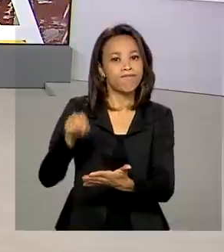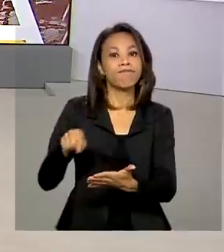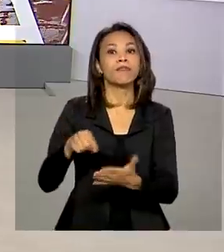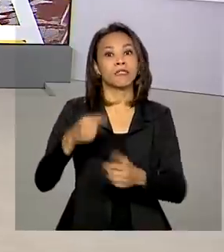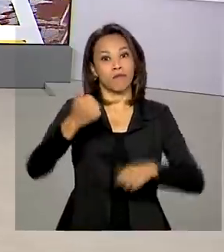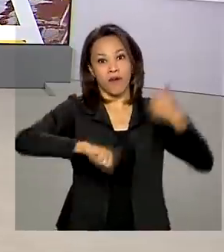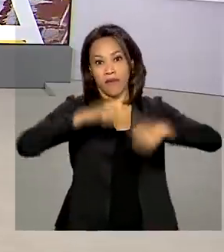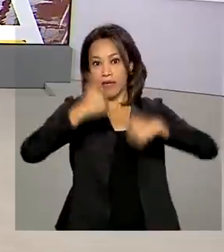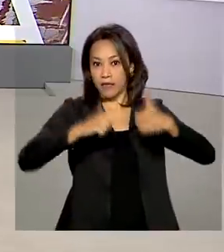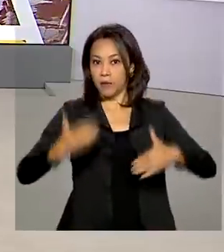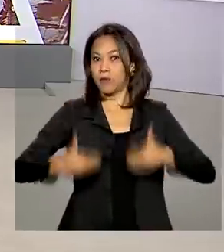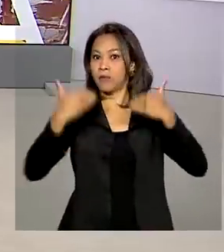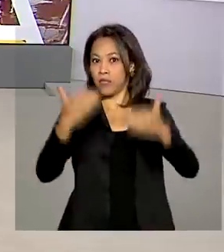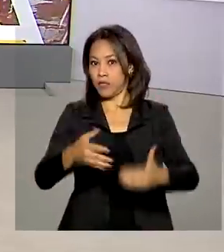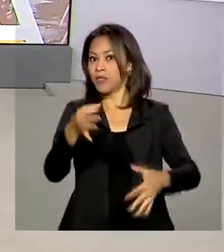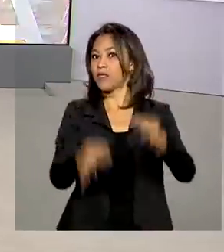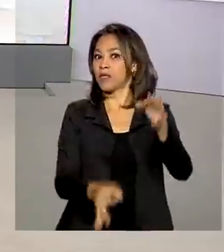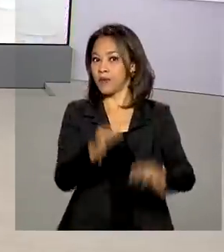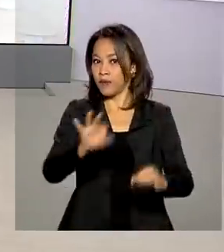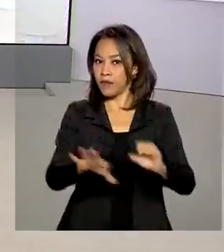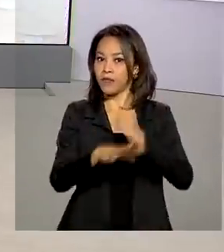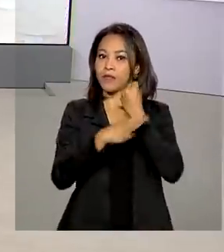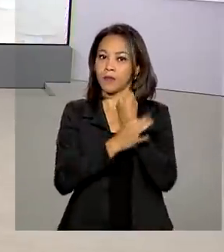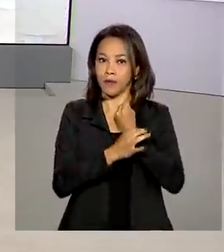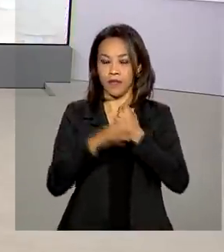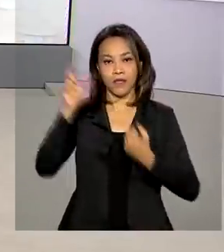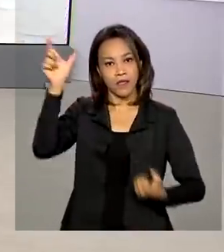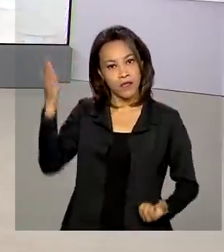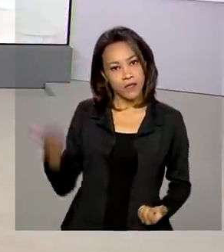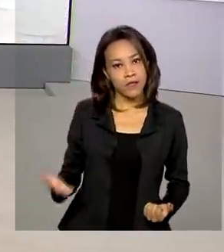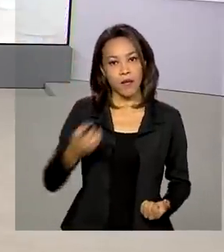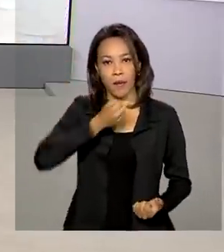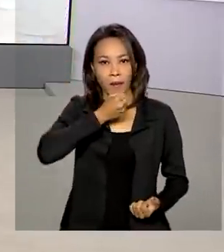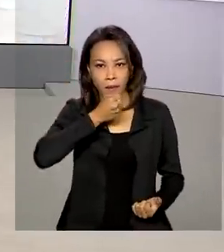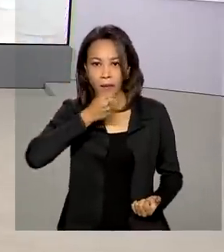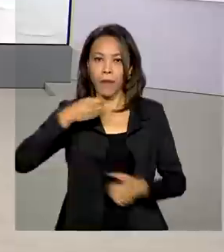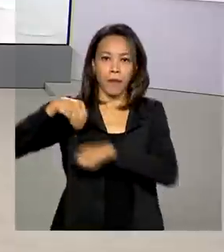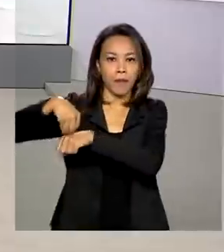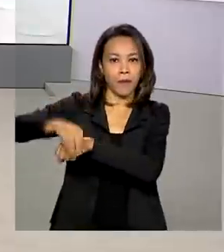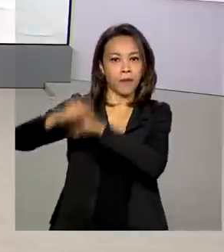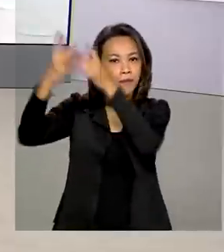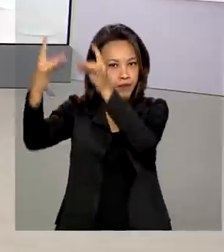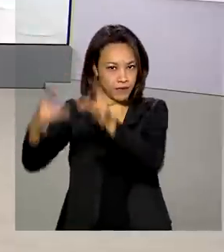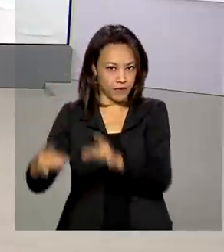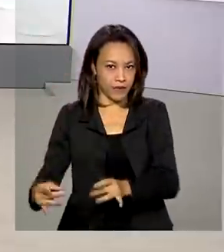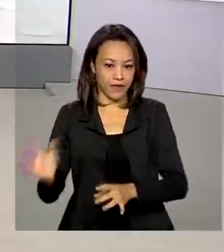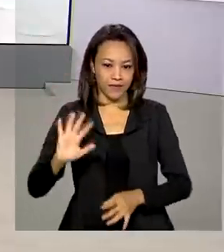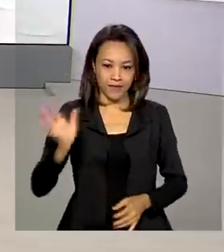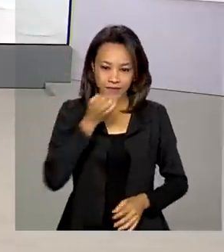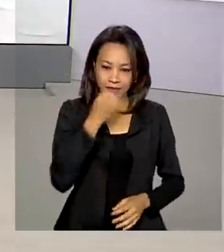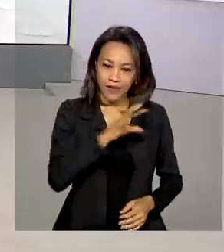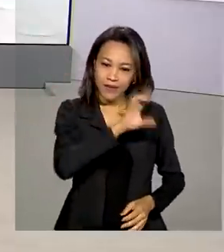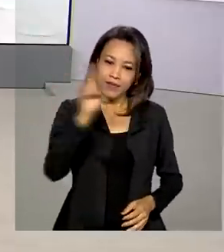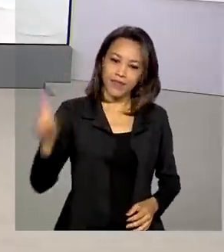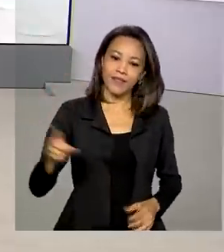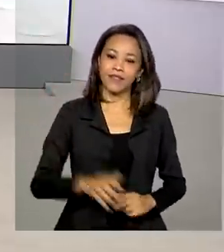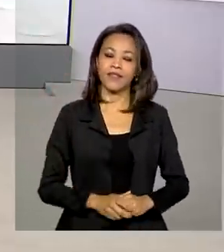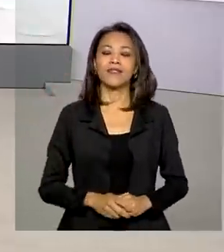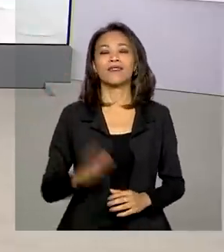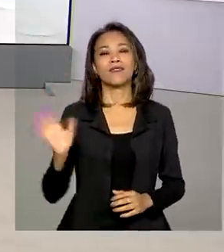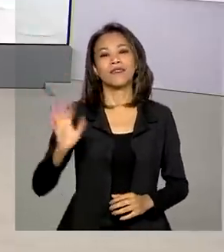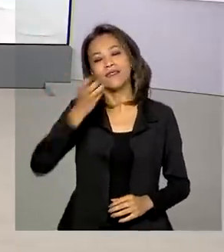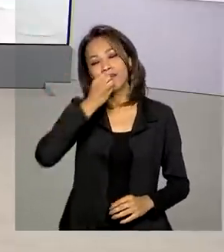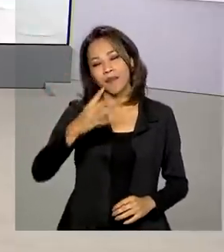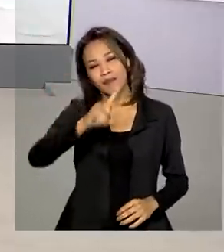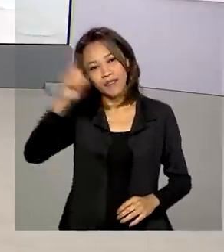e Segurança Pública. A repórter Márcia Fernandes traz ao vivo para a gente os detalhes. Oi Márcia, bom dia! Oi Renata, bom dia para você,